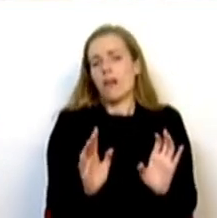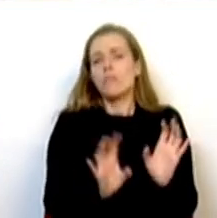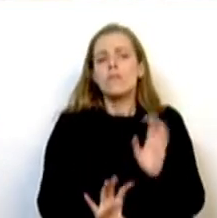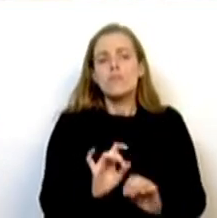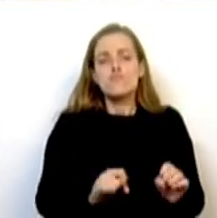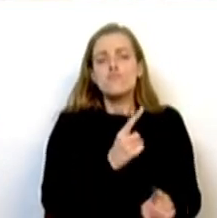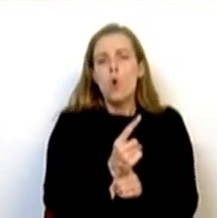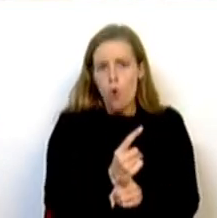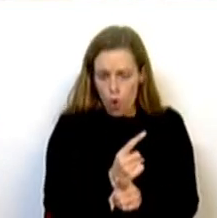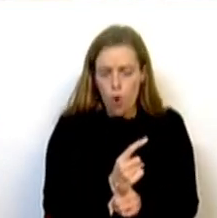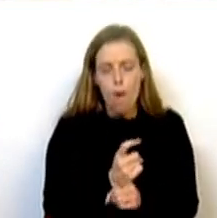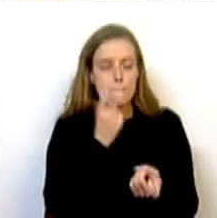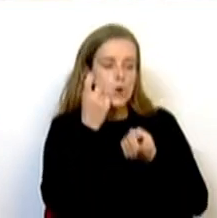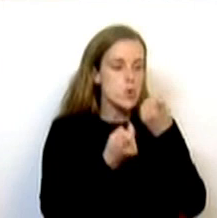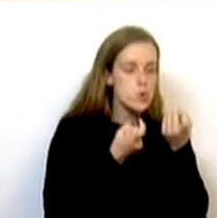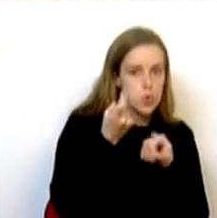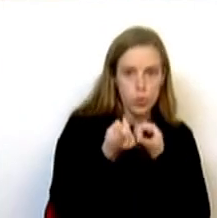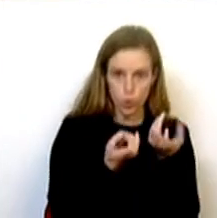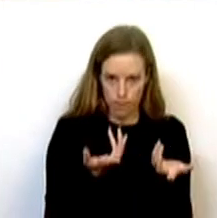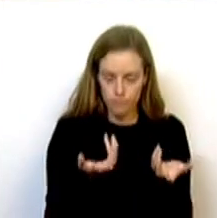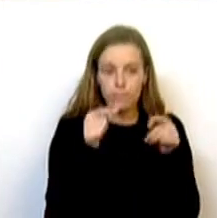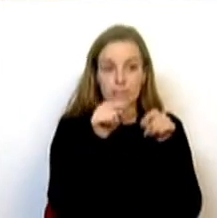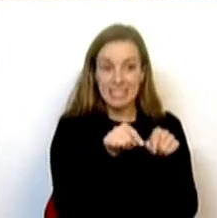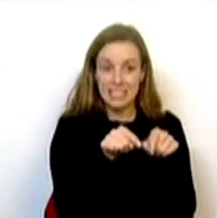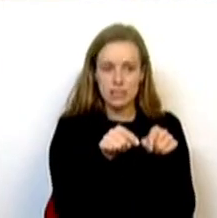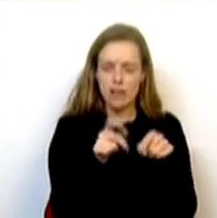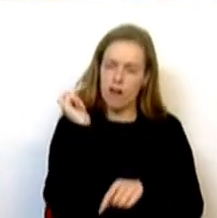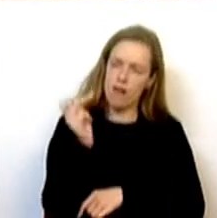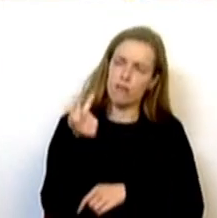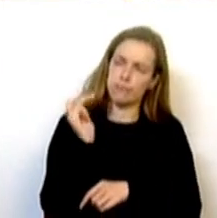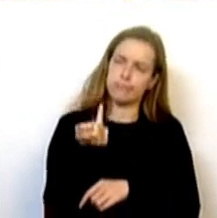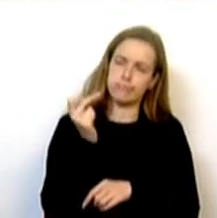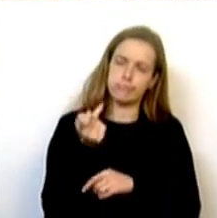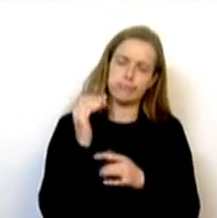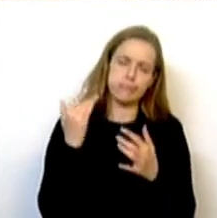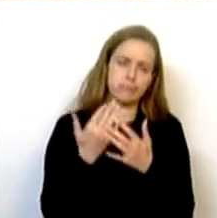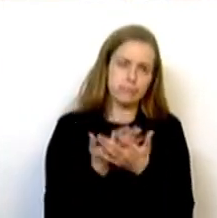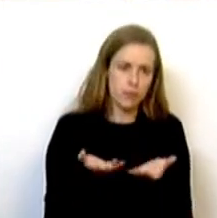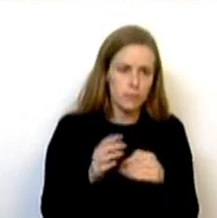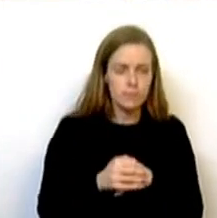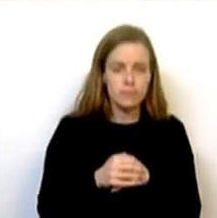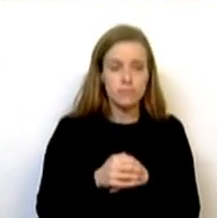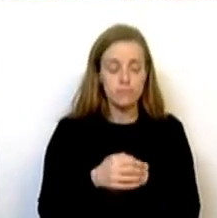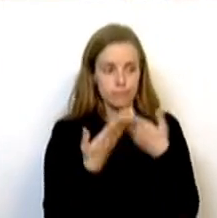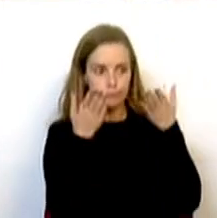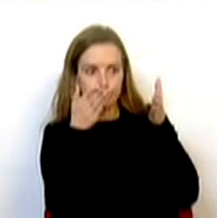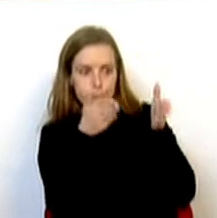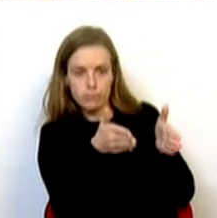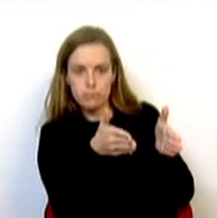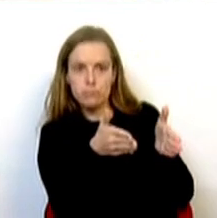tempo, a procura. Durante muitos anos tivemos procura dirigida a uma